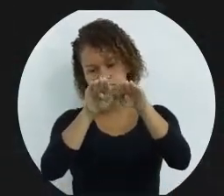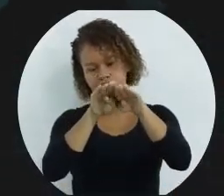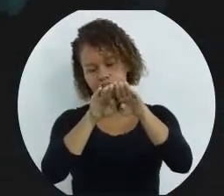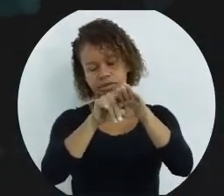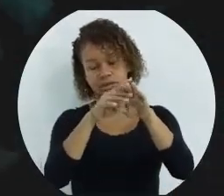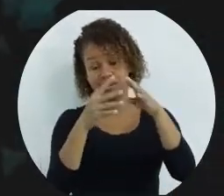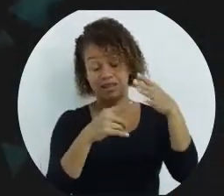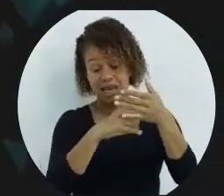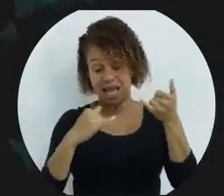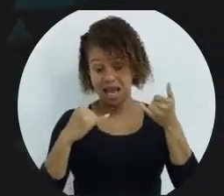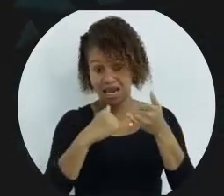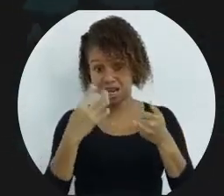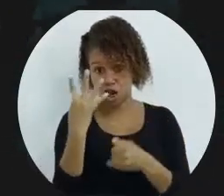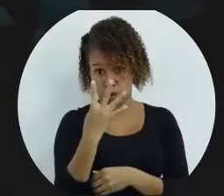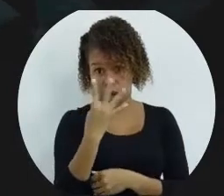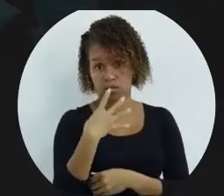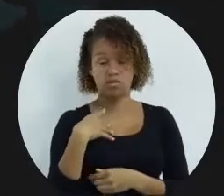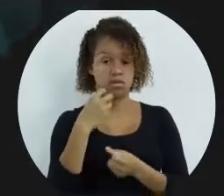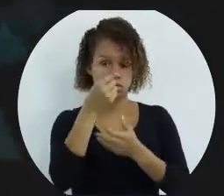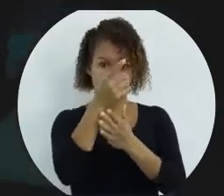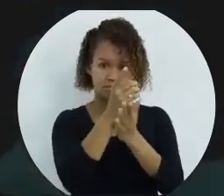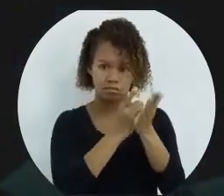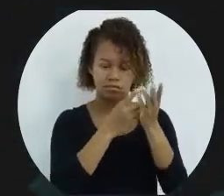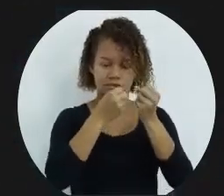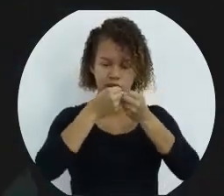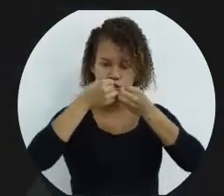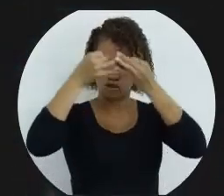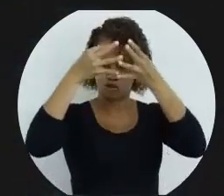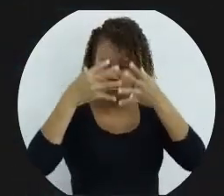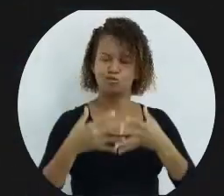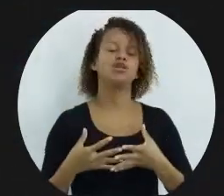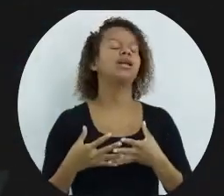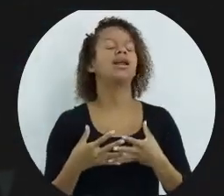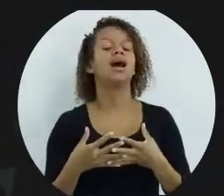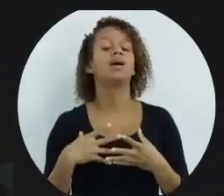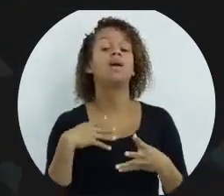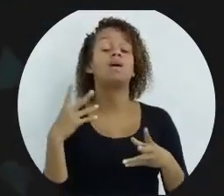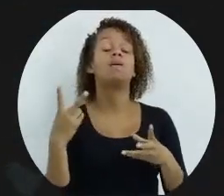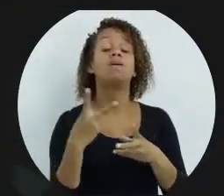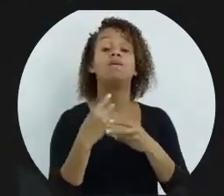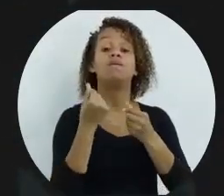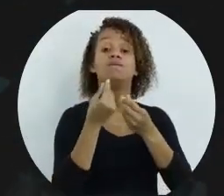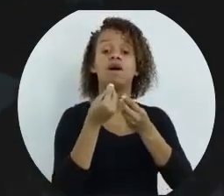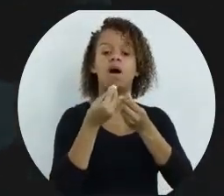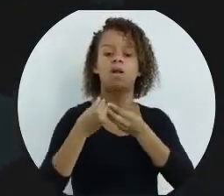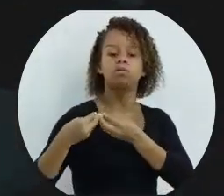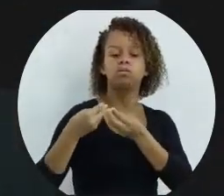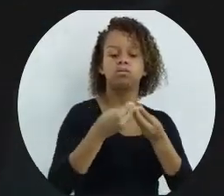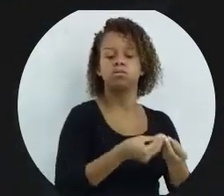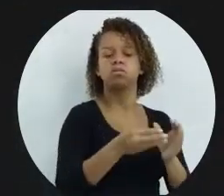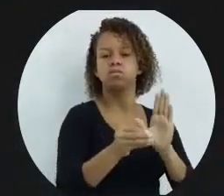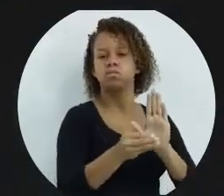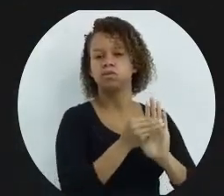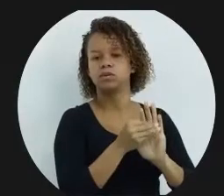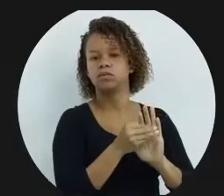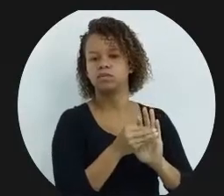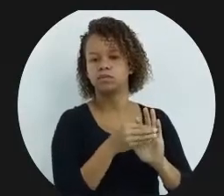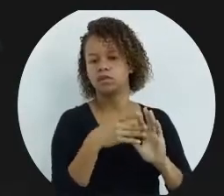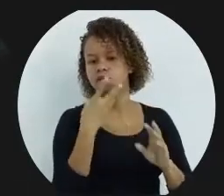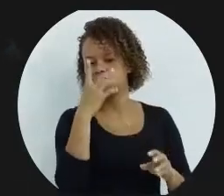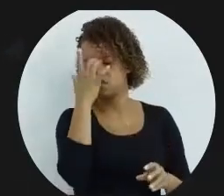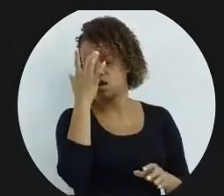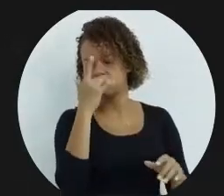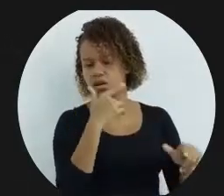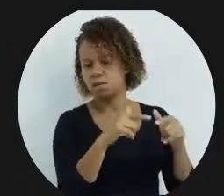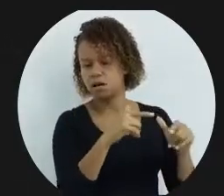junção das duas coisas. A gente declara uma variável e já coloca o valor dela. um atalho, uma forma mais simples de se trabalhar.